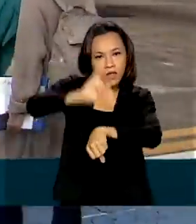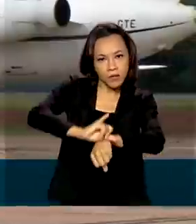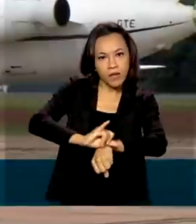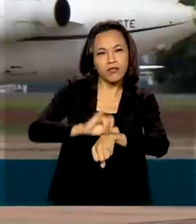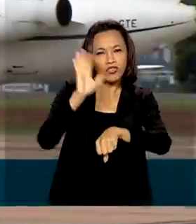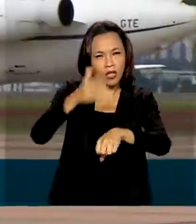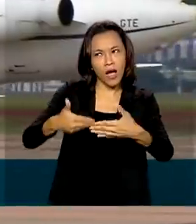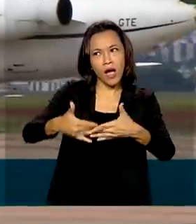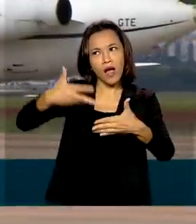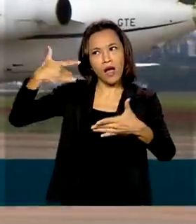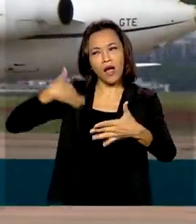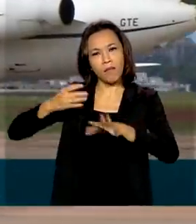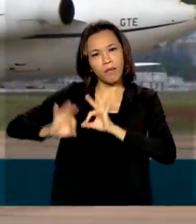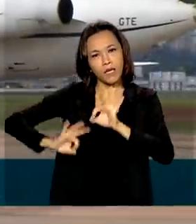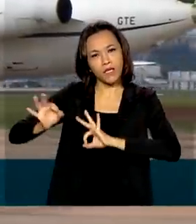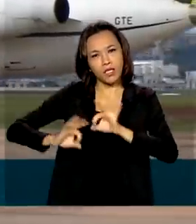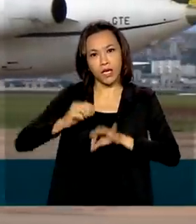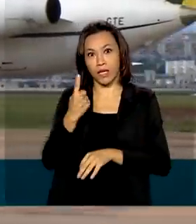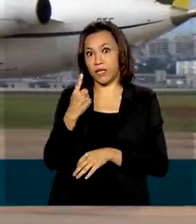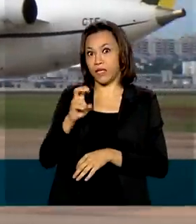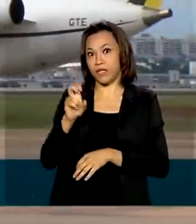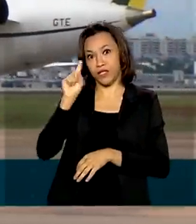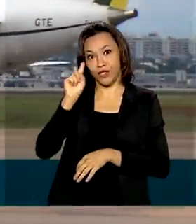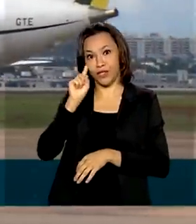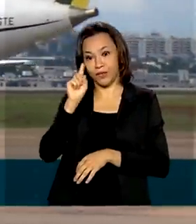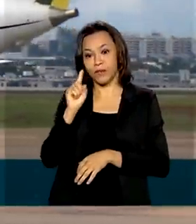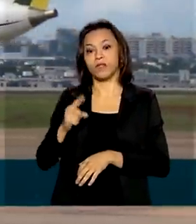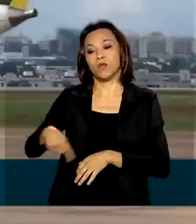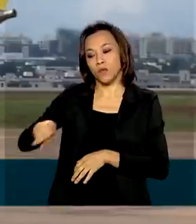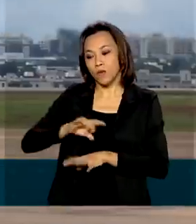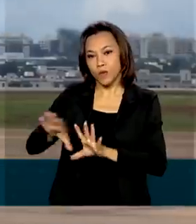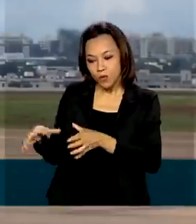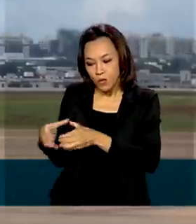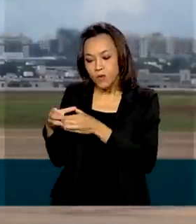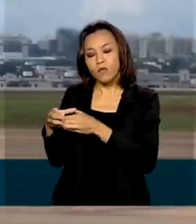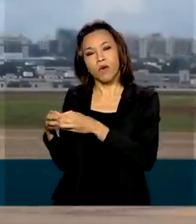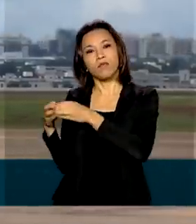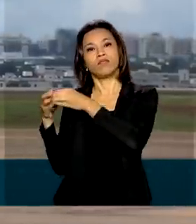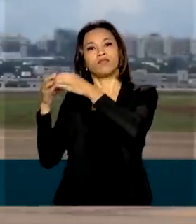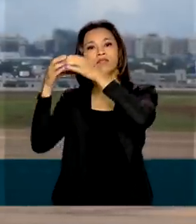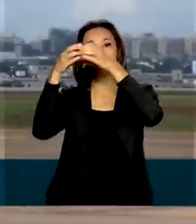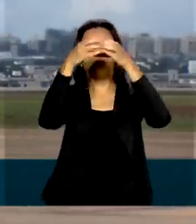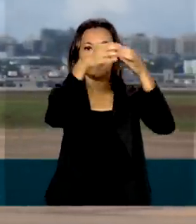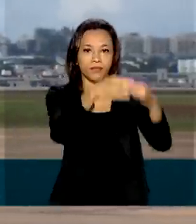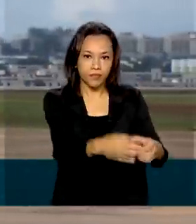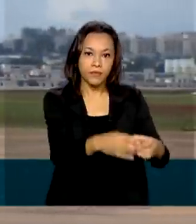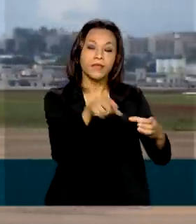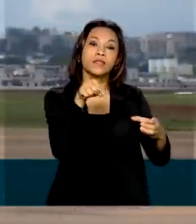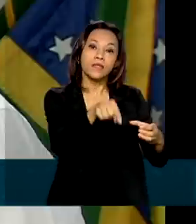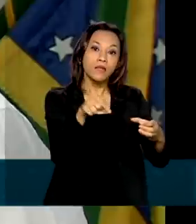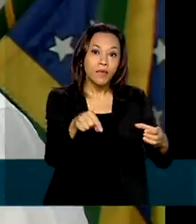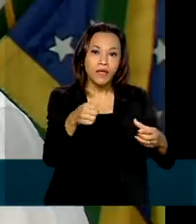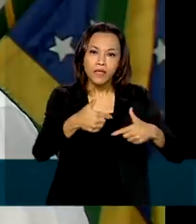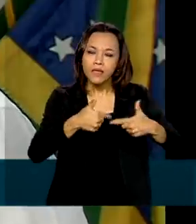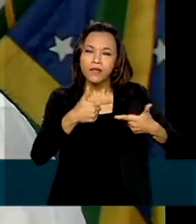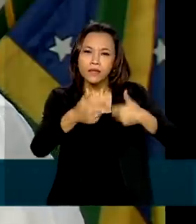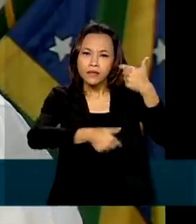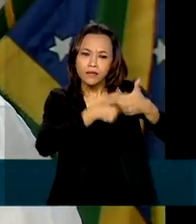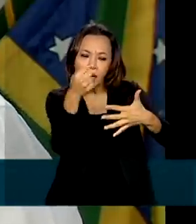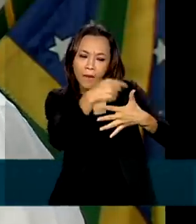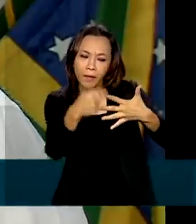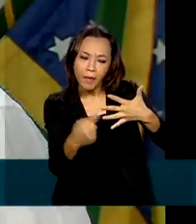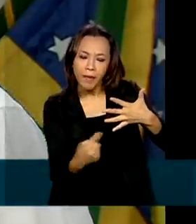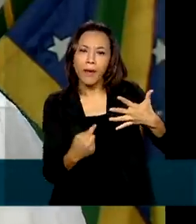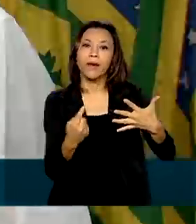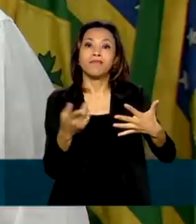dias. E nesta segunda-feira, ele e sua equipe vão apresentar iniciativas de enfrentamento à pandemia no estado, principalmente